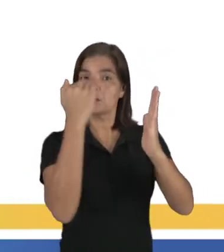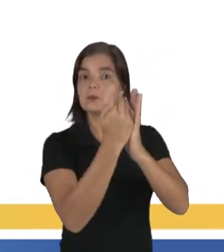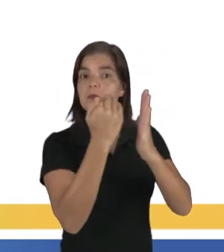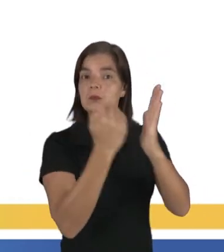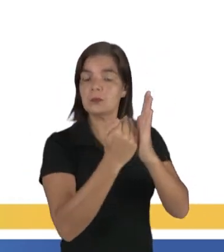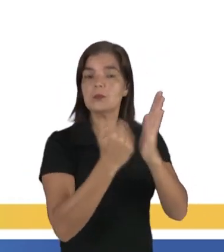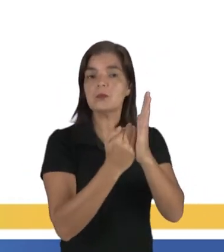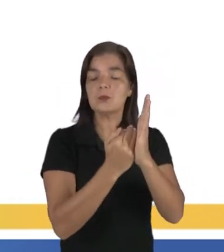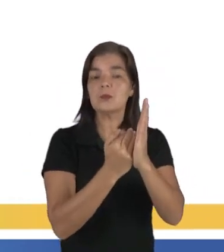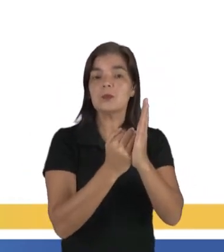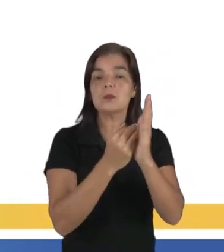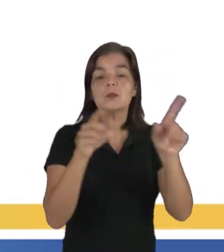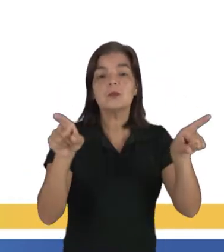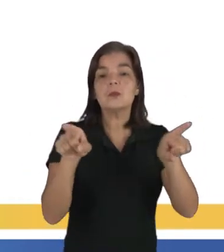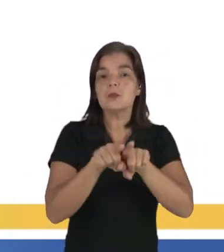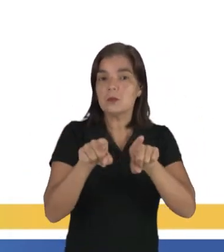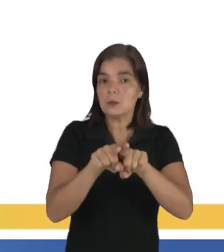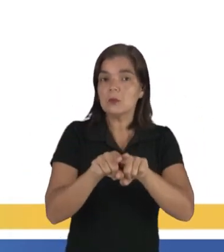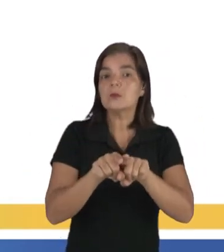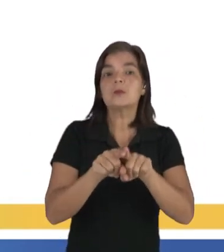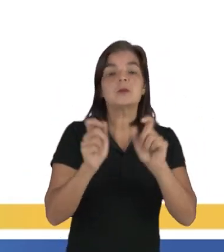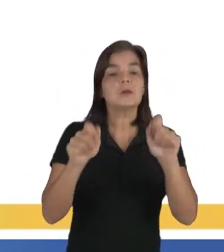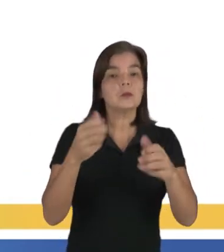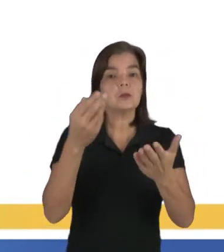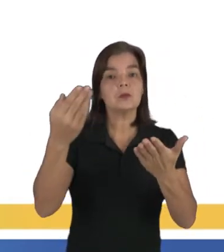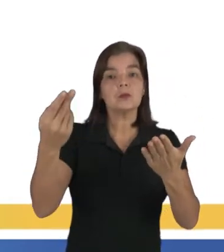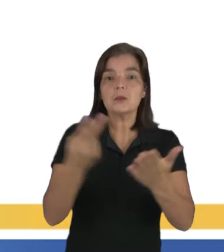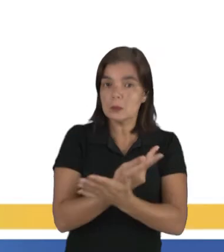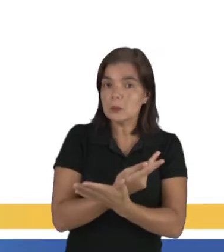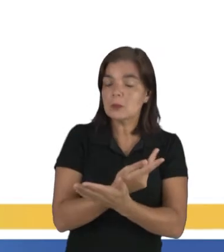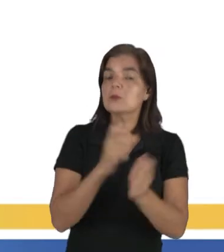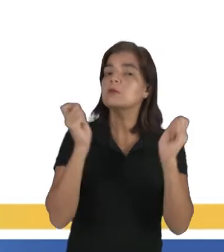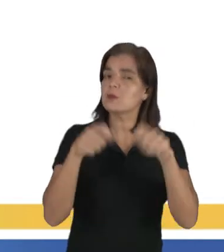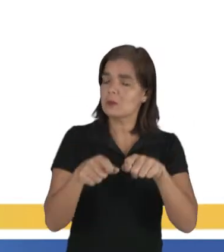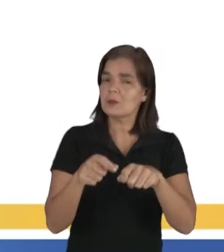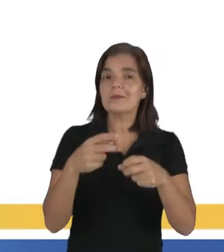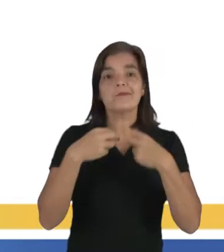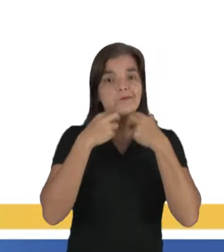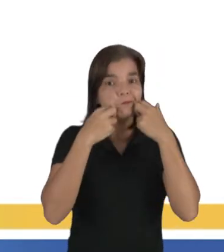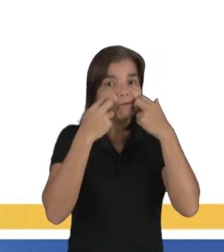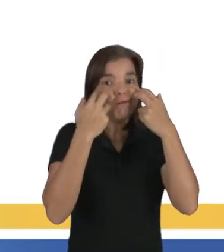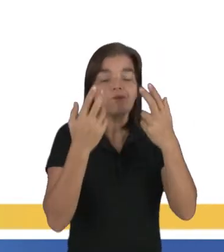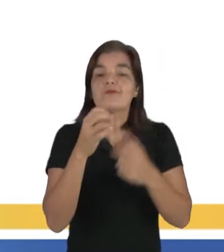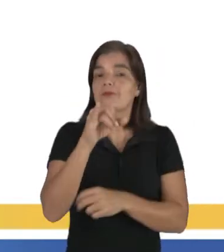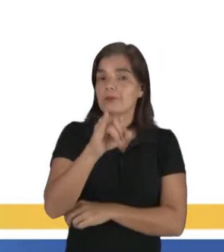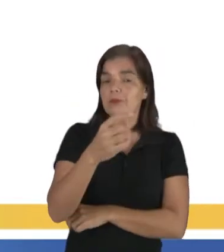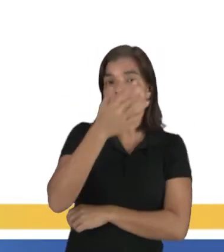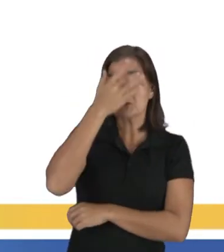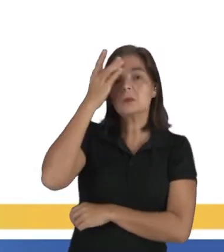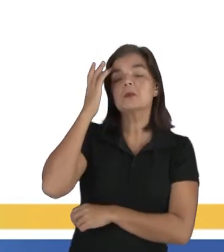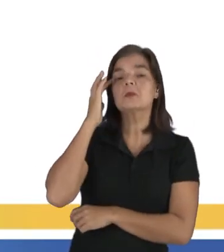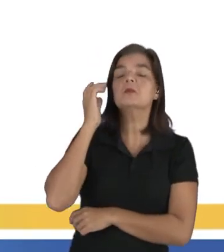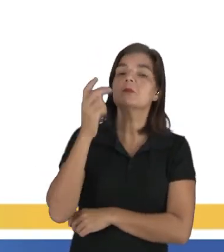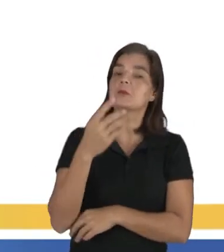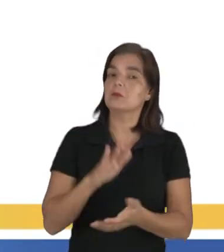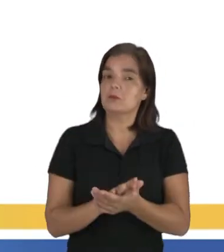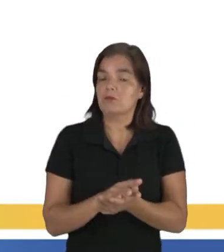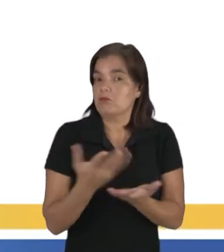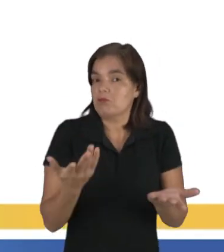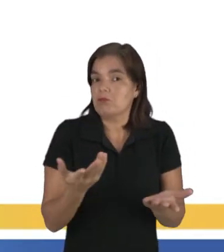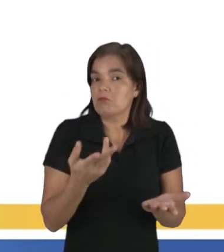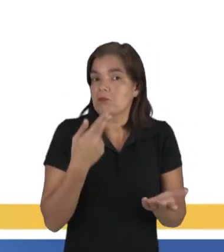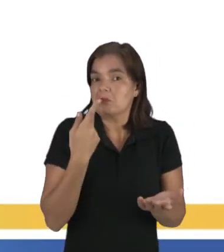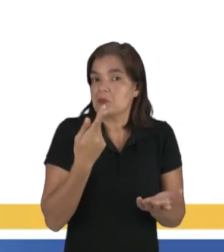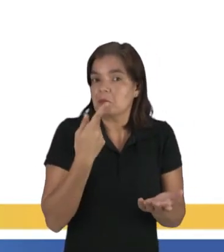desrespeito a essas regras, podem provocar grandes constrangimentos. Então, se você ouvir alguém tendo uma